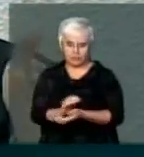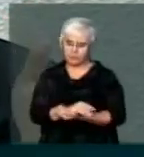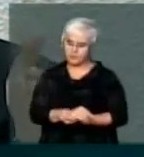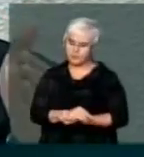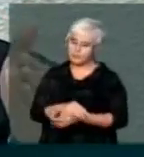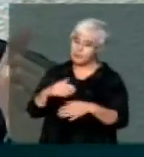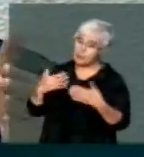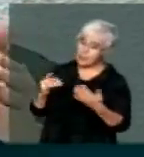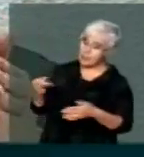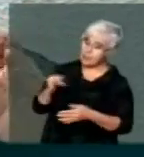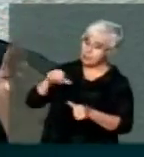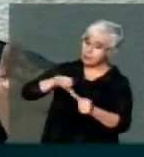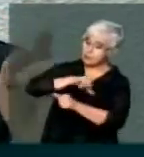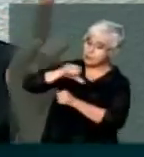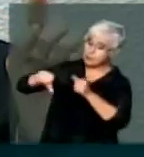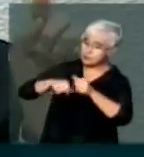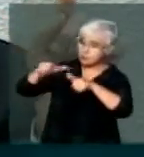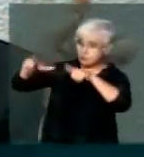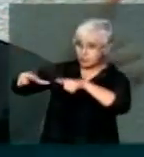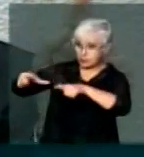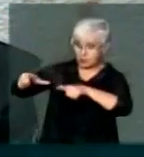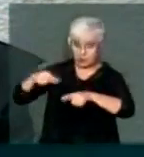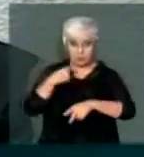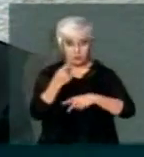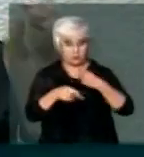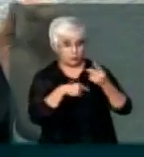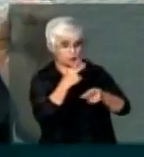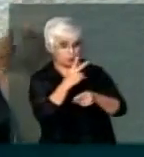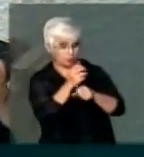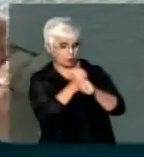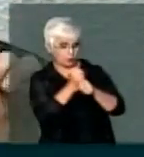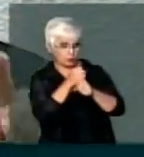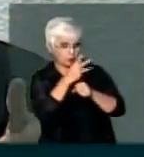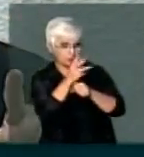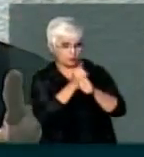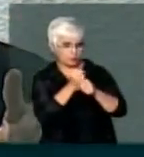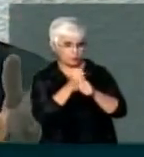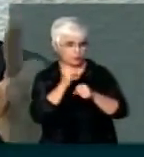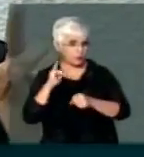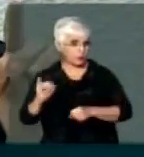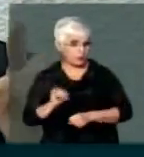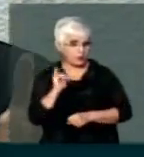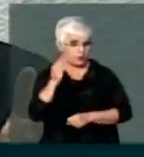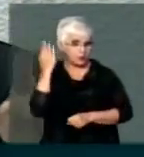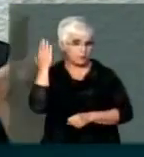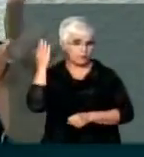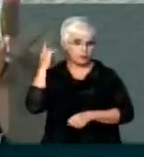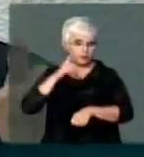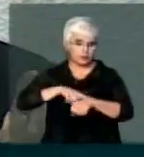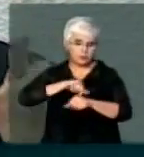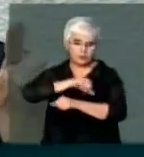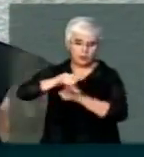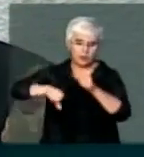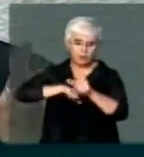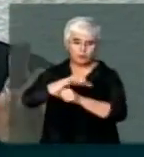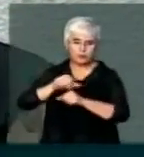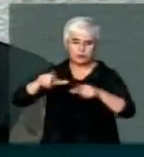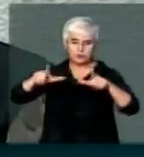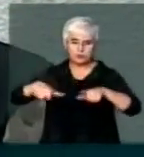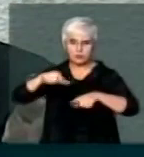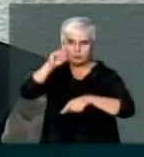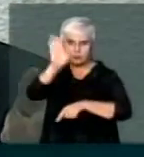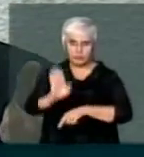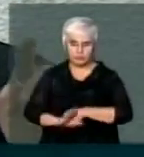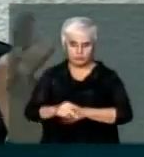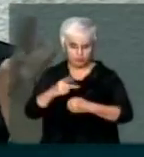decorrer, aí é importante essa mudança de cenário. Nós estamos falando de dois a três anos que foram fundamentais na mudança do cenário brasileiro